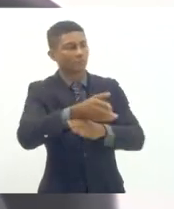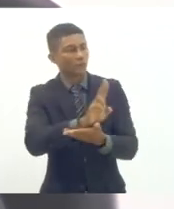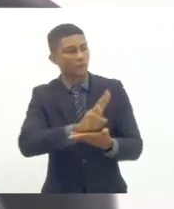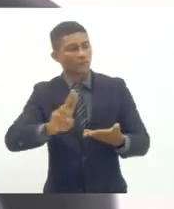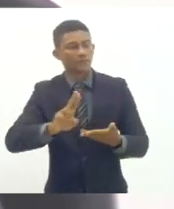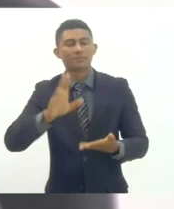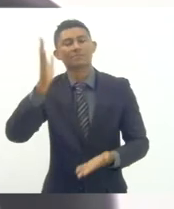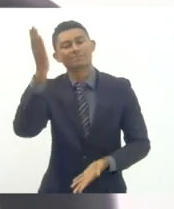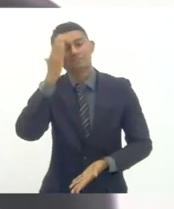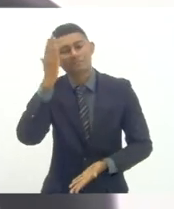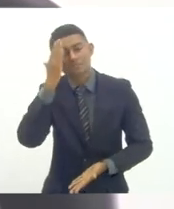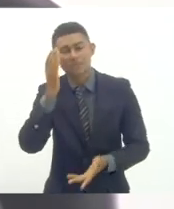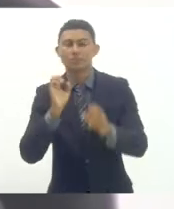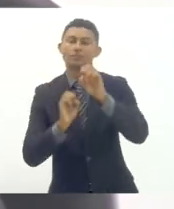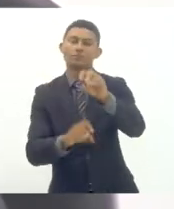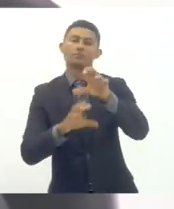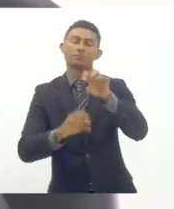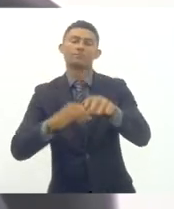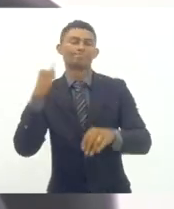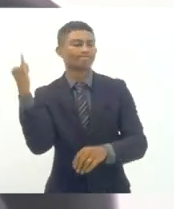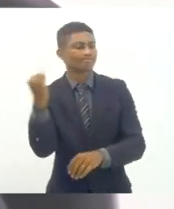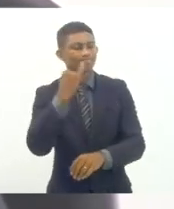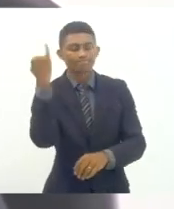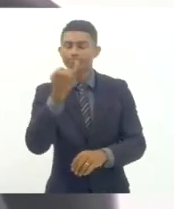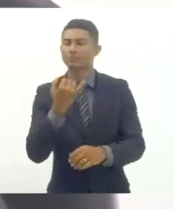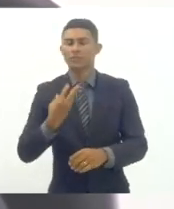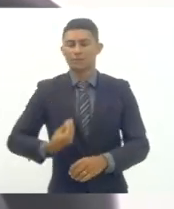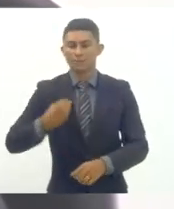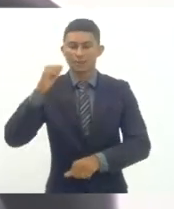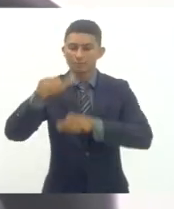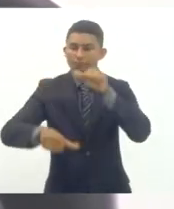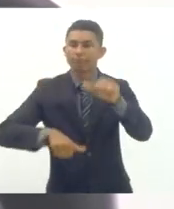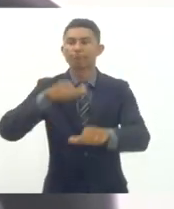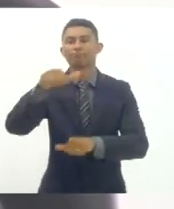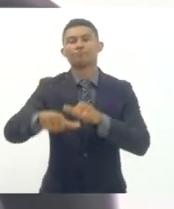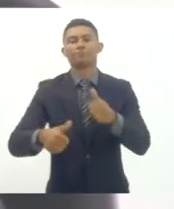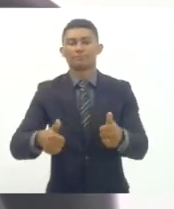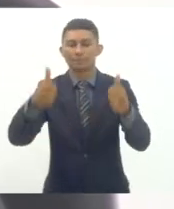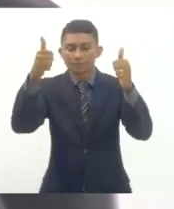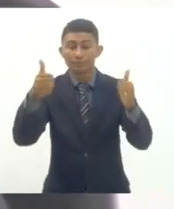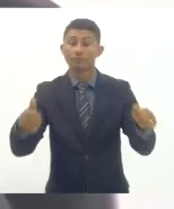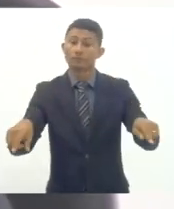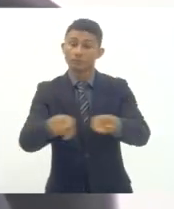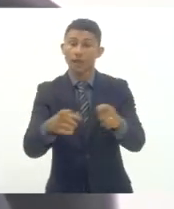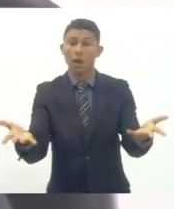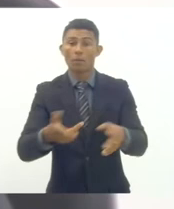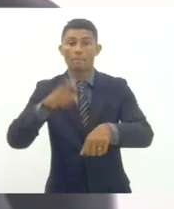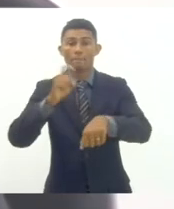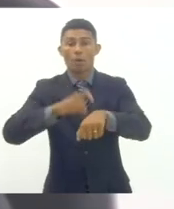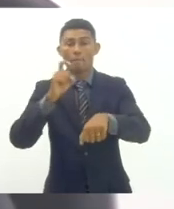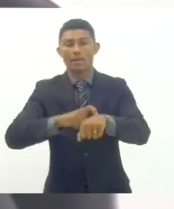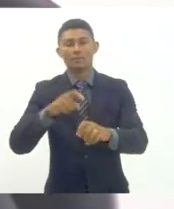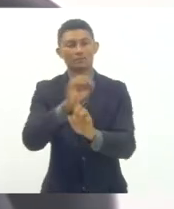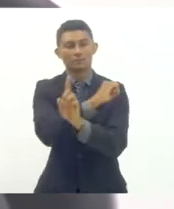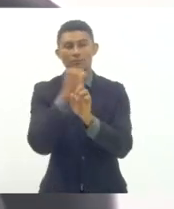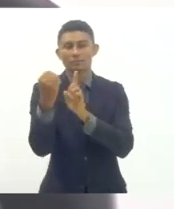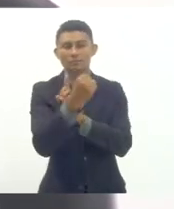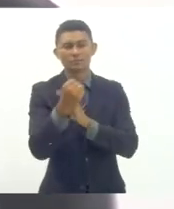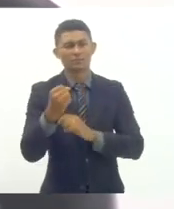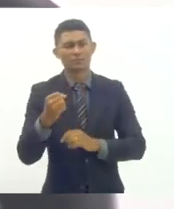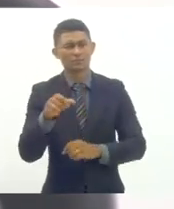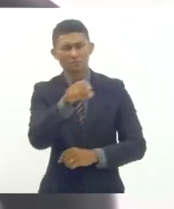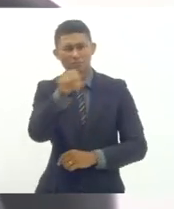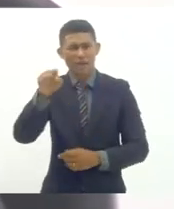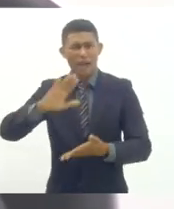educação impacta as nossas vidas e em detrimento de um momento social que vivemos um alardeamento da ideia das